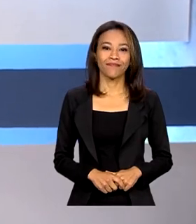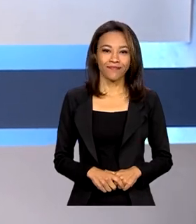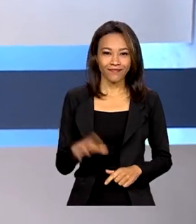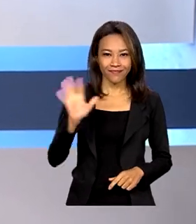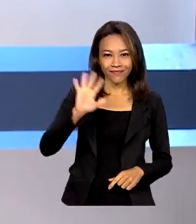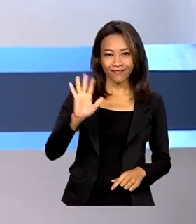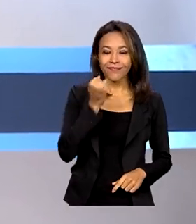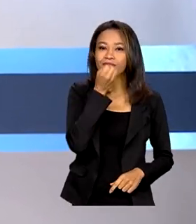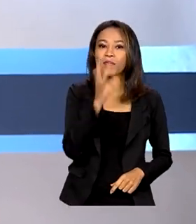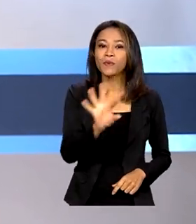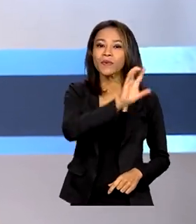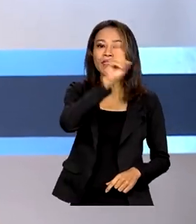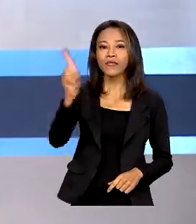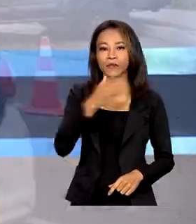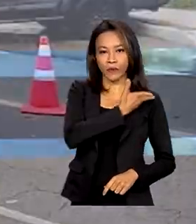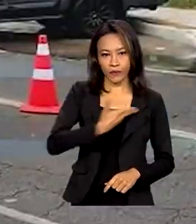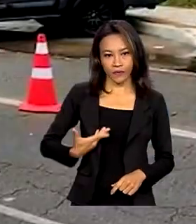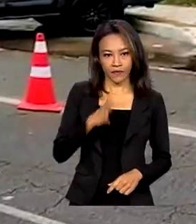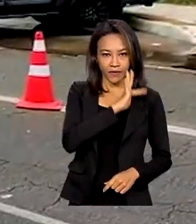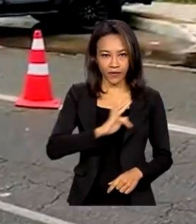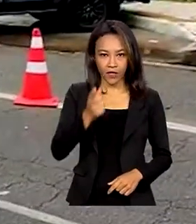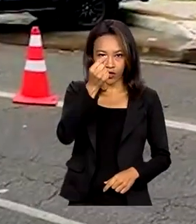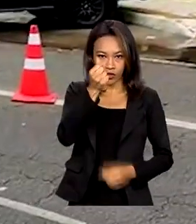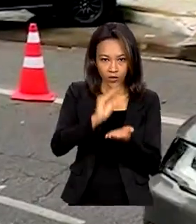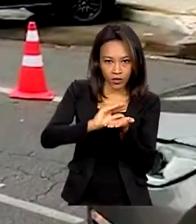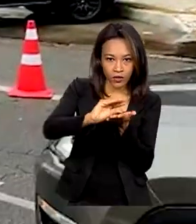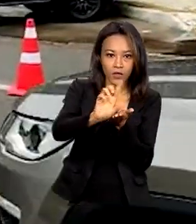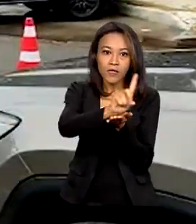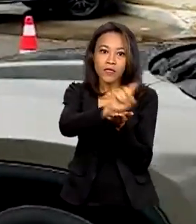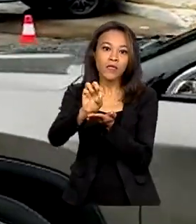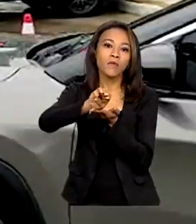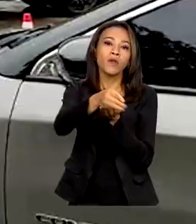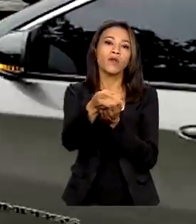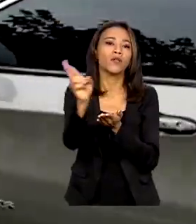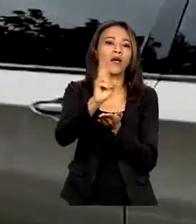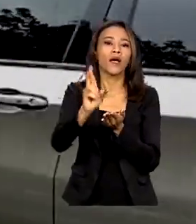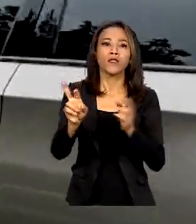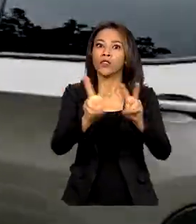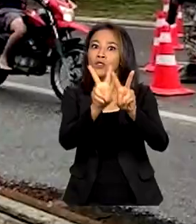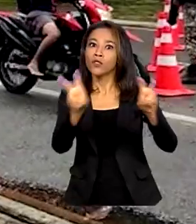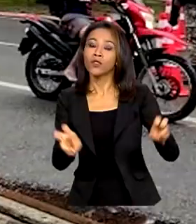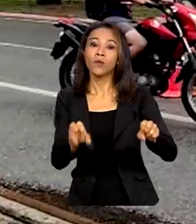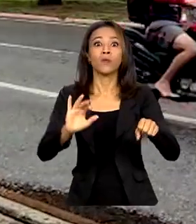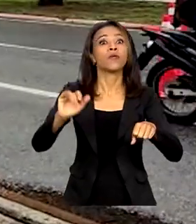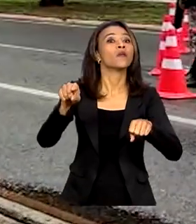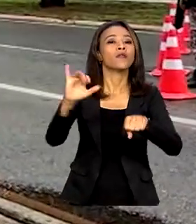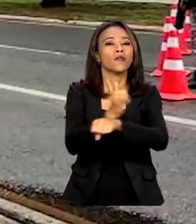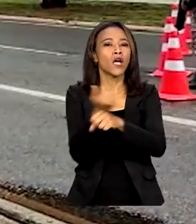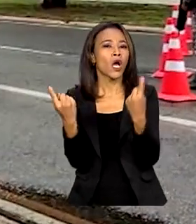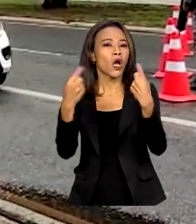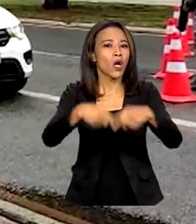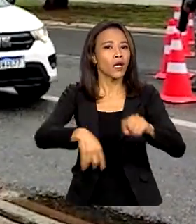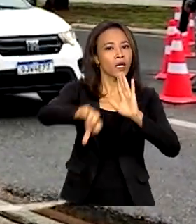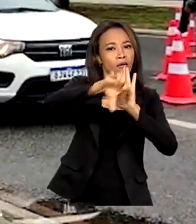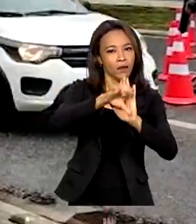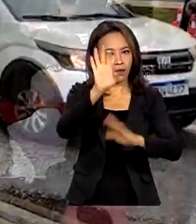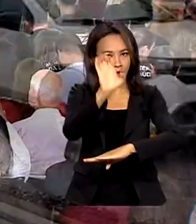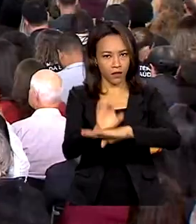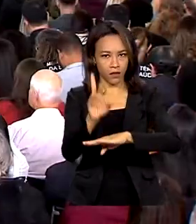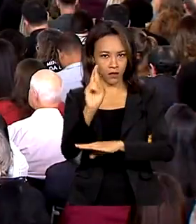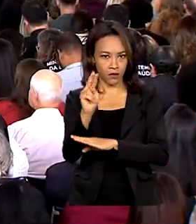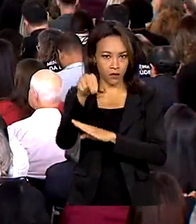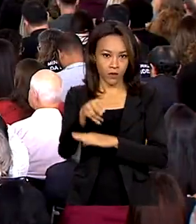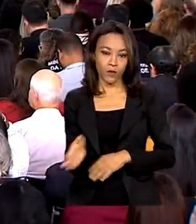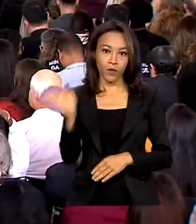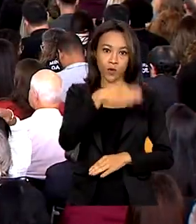Olá, bom dia. Governo federal destina 100 milhões de reais para ações de combate à criminalidade no Rio Grande do Norte. O